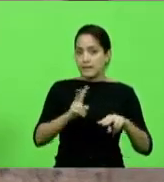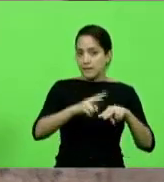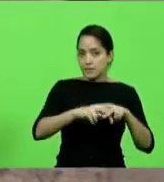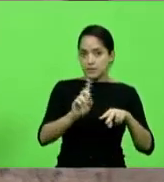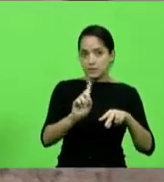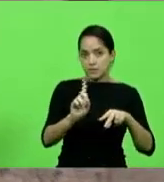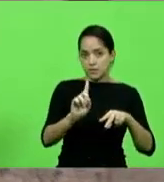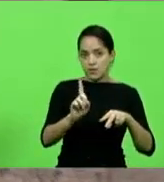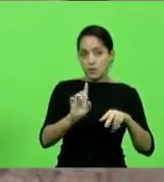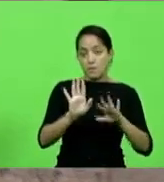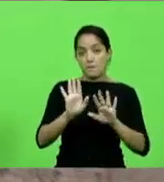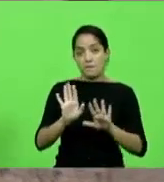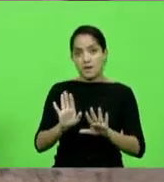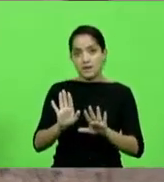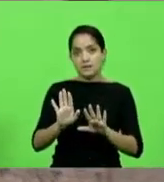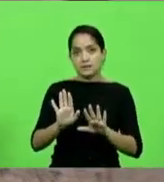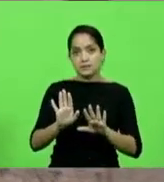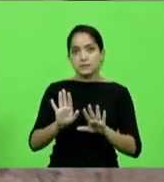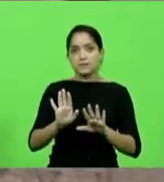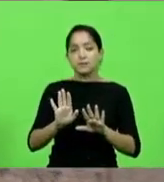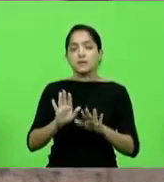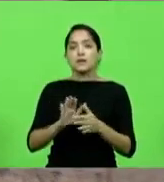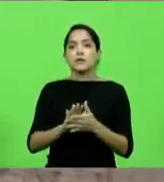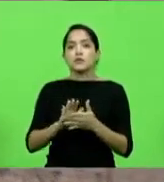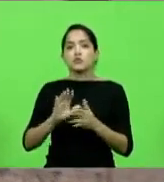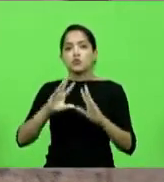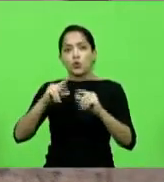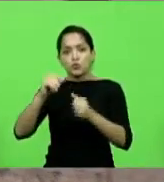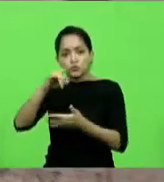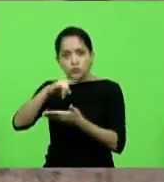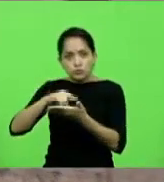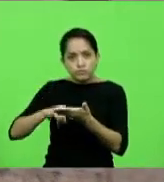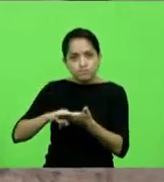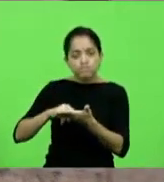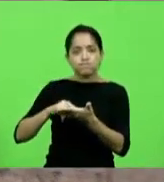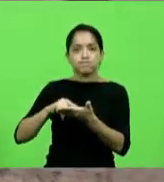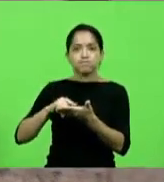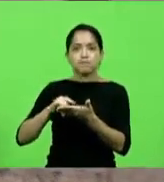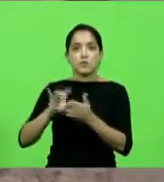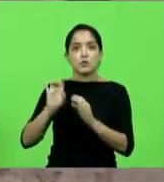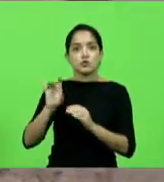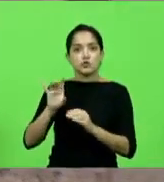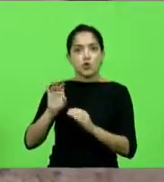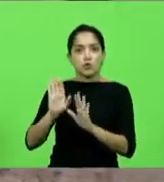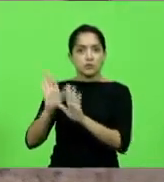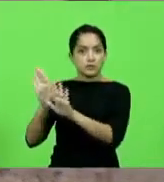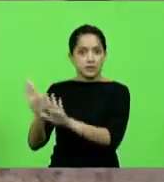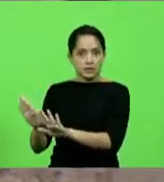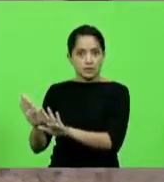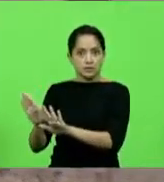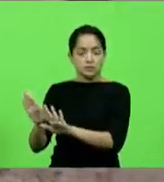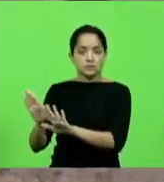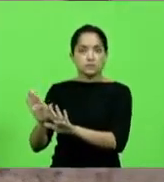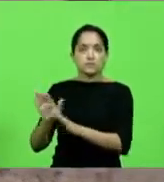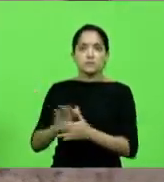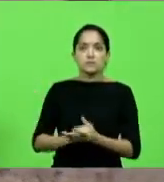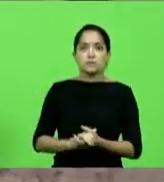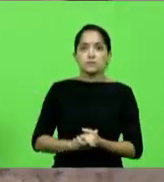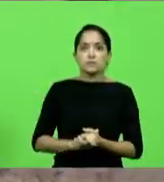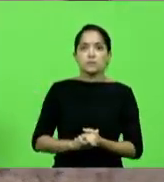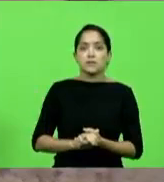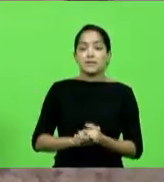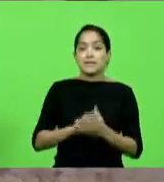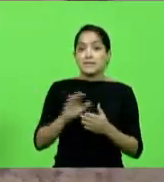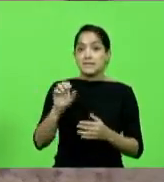mas a parte das medidas cautelares. Somente isso é que está no Supremo Tribunal Federal. Ora, se o